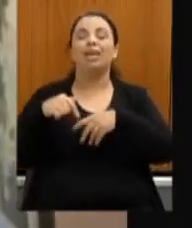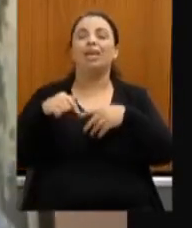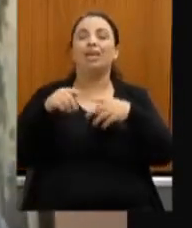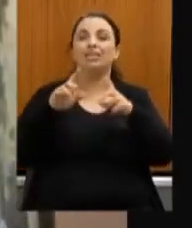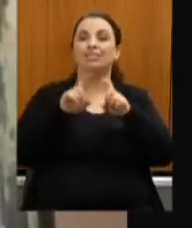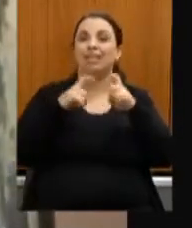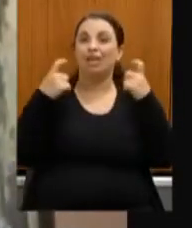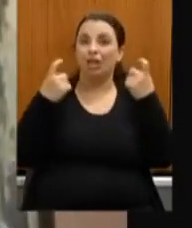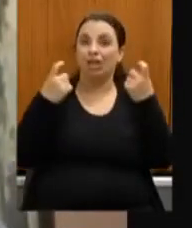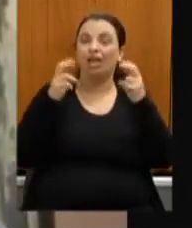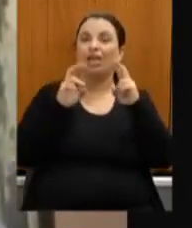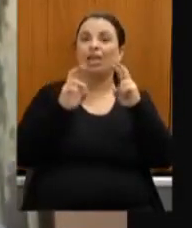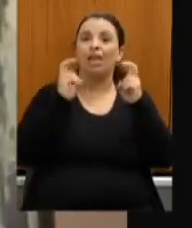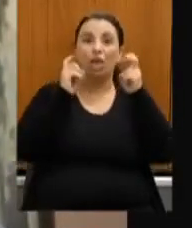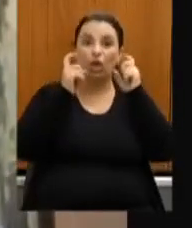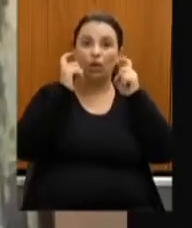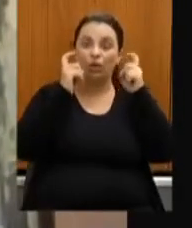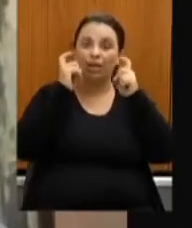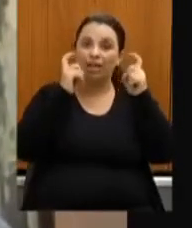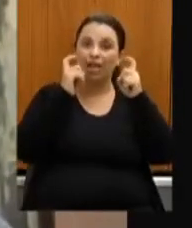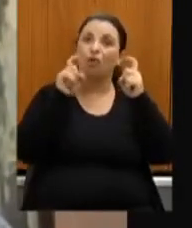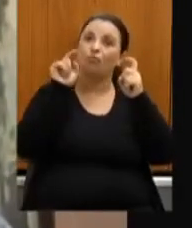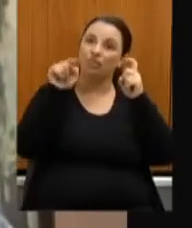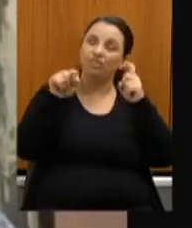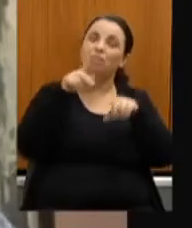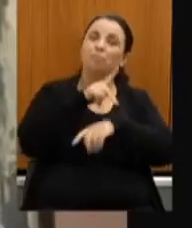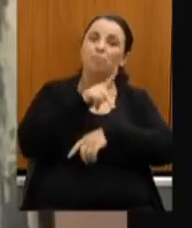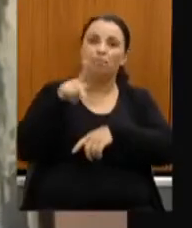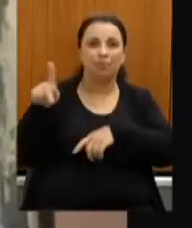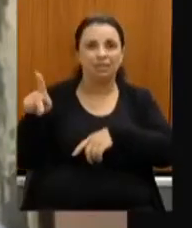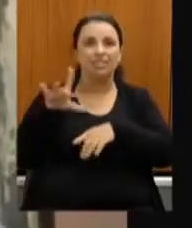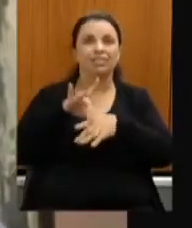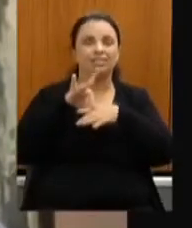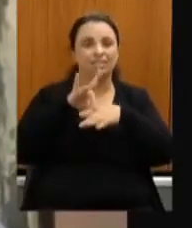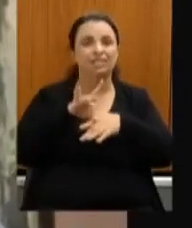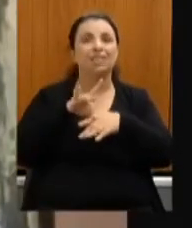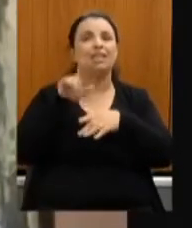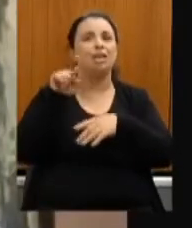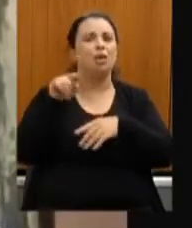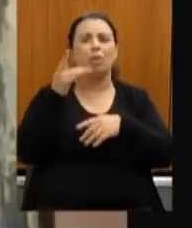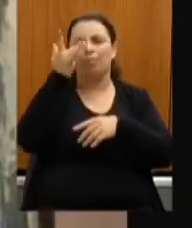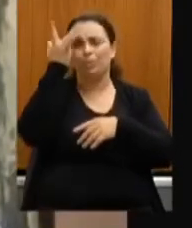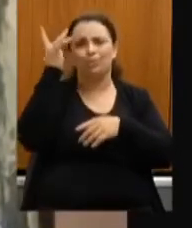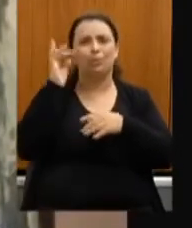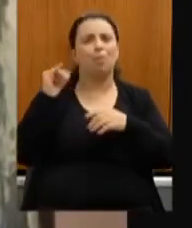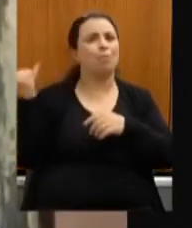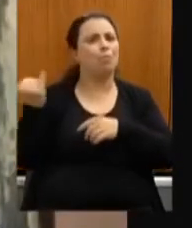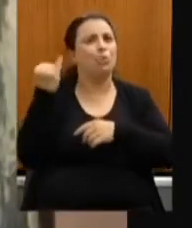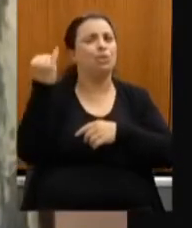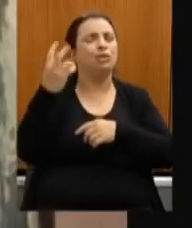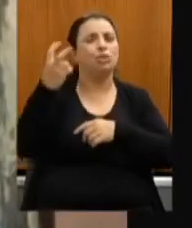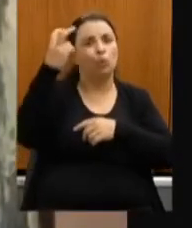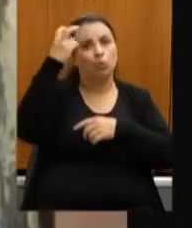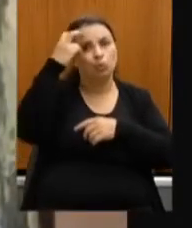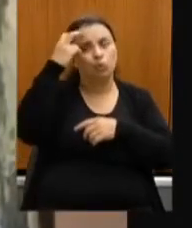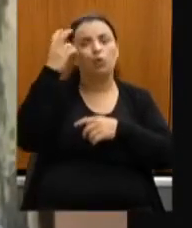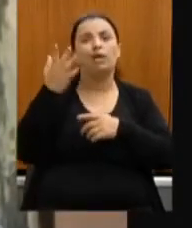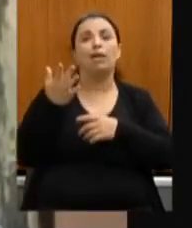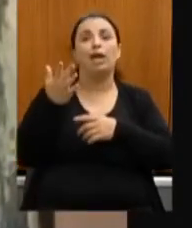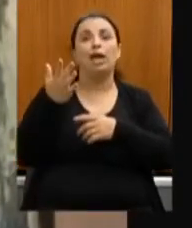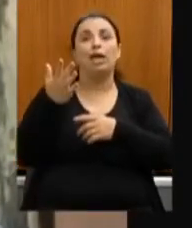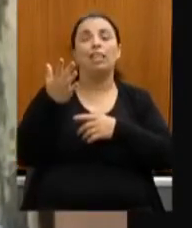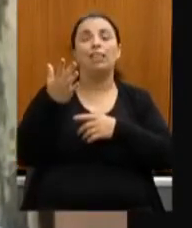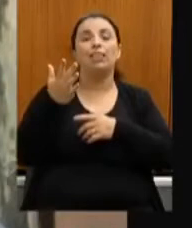que é um dos ícones da cultura representando a Assembleia de Minas na legislatura passada eu estive